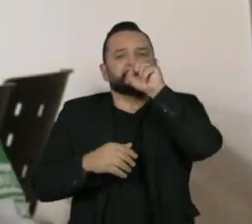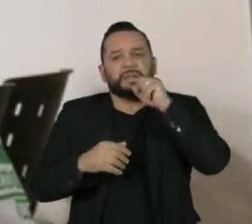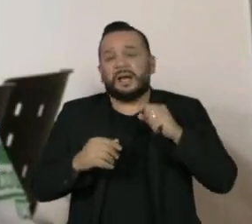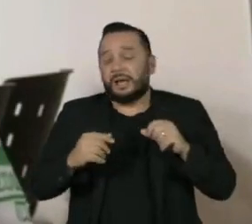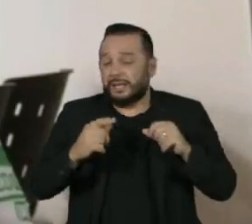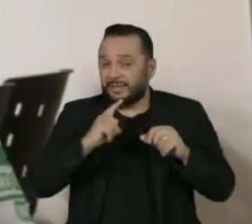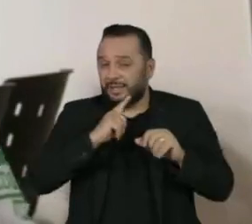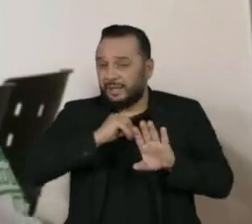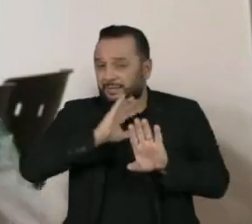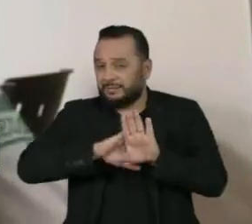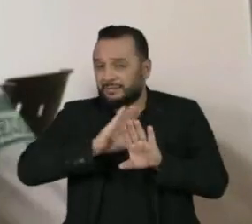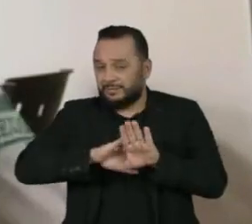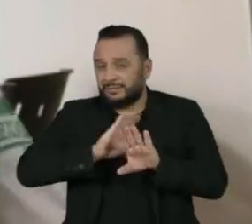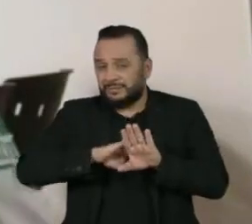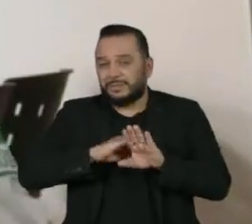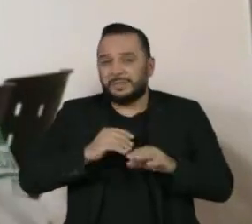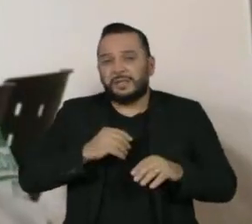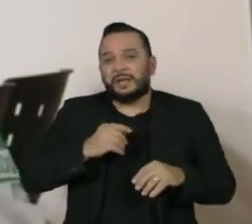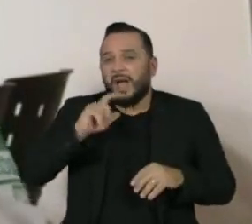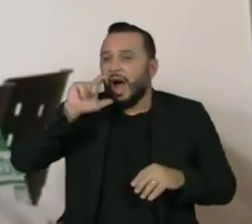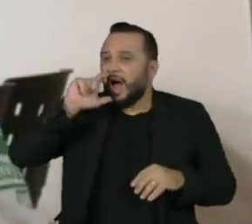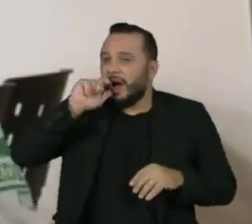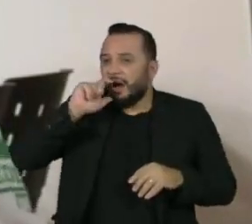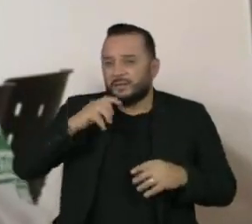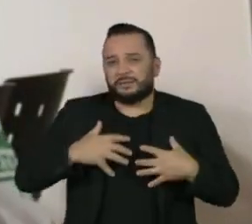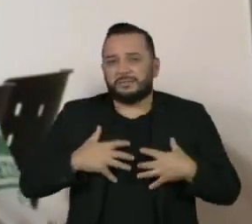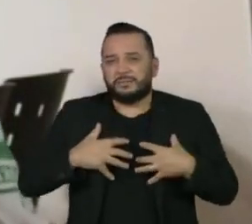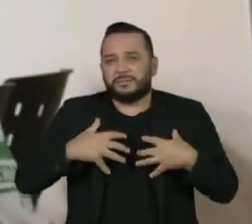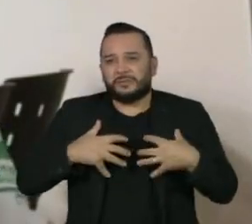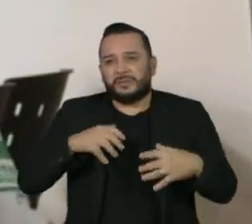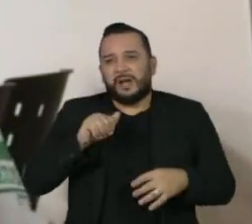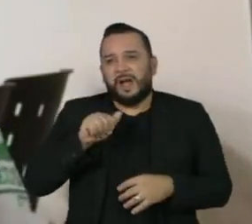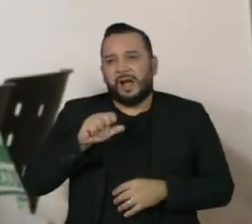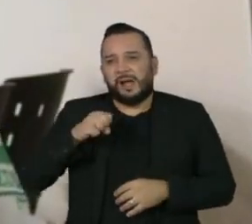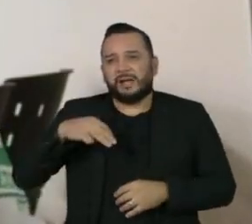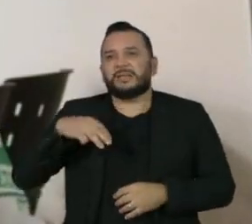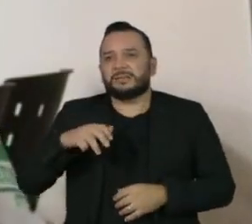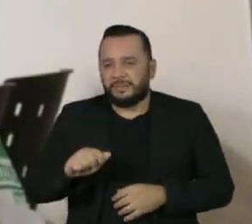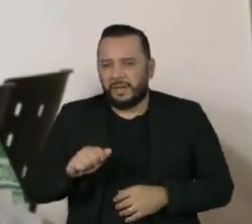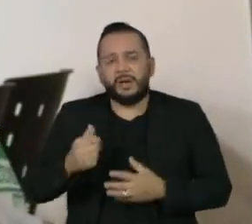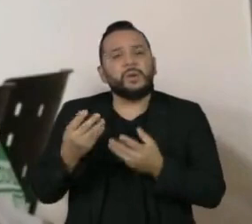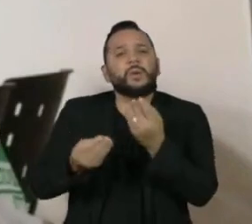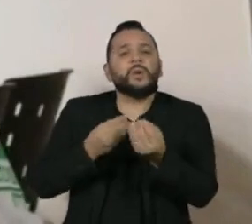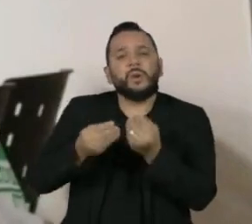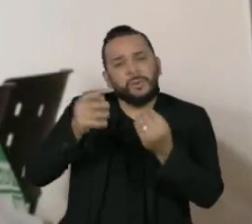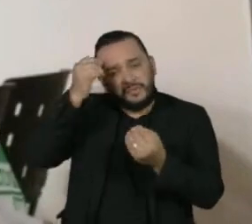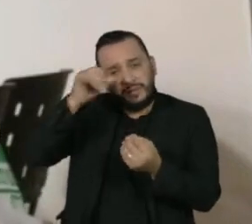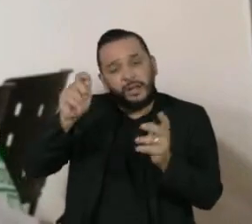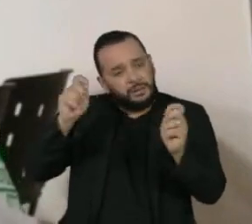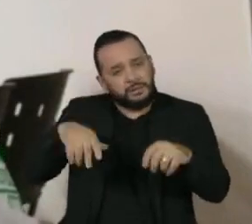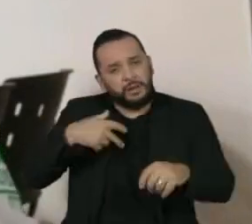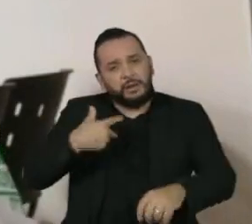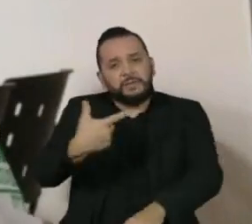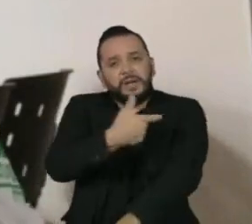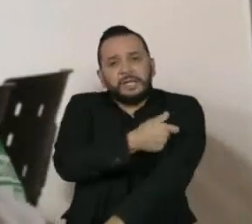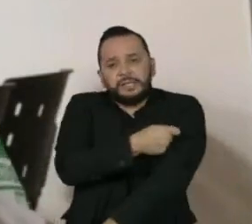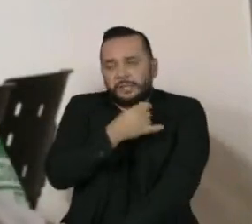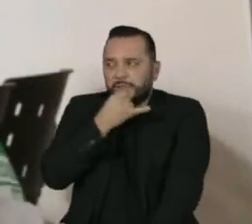o importante é tentar prevenir essas situações. Por exemplo, nós estamos com a vacinação para gripe agora, né,